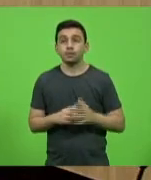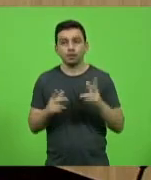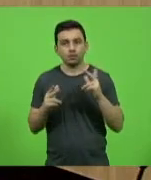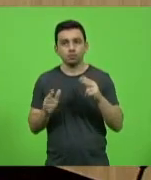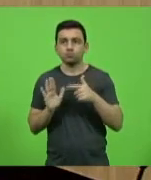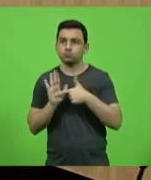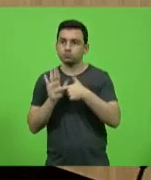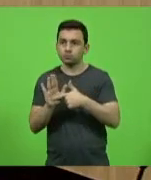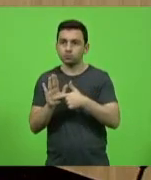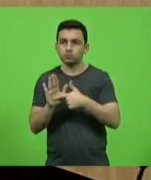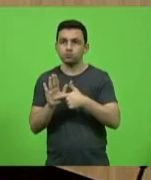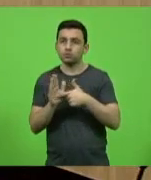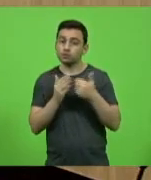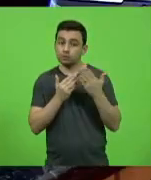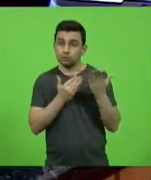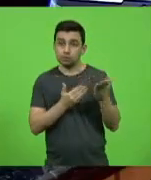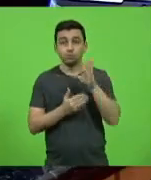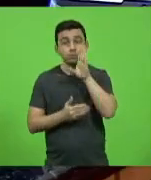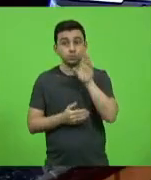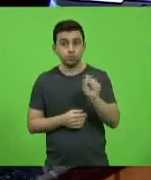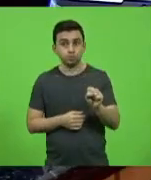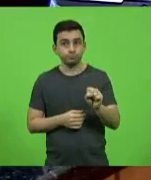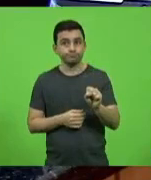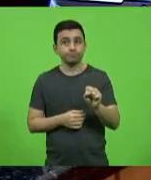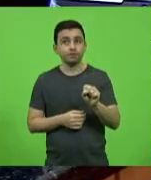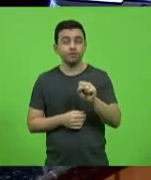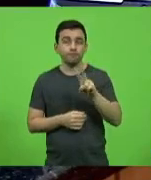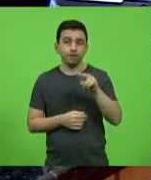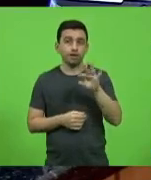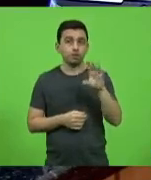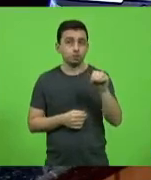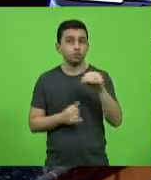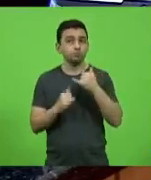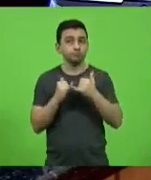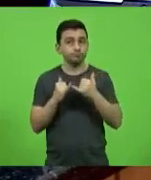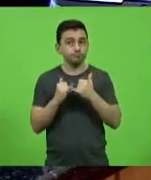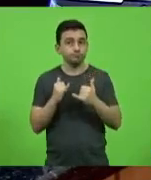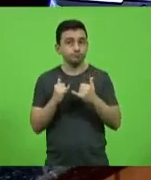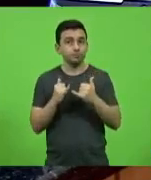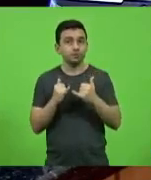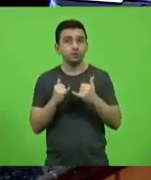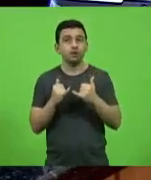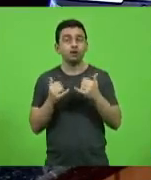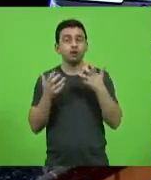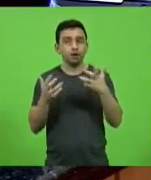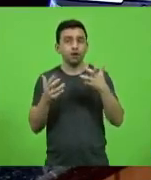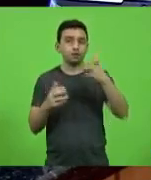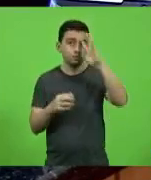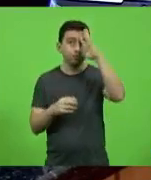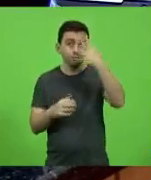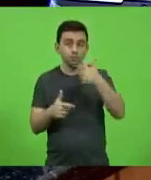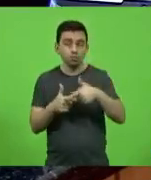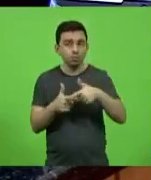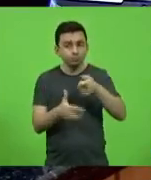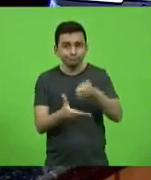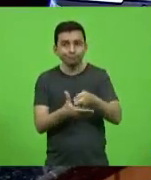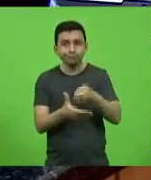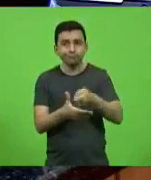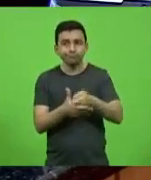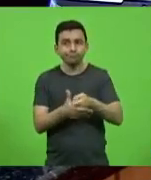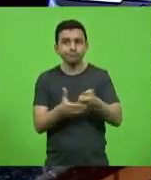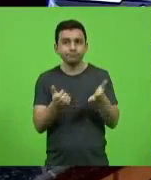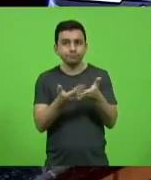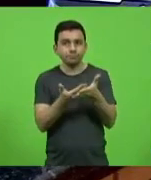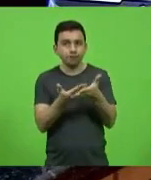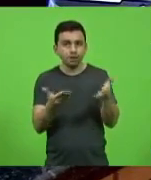Bruno Souza muito bem lembrado. O veto é parcial, gente, para justamente resolver essa questão da obrigatoriedade dos